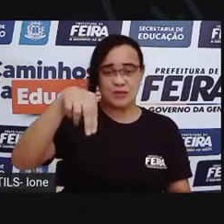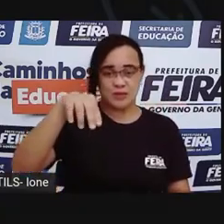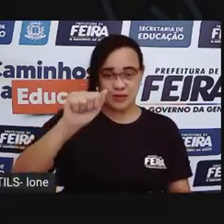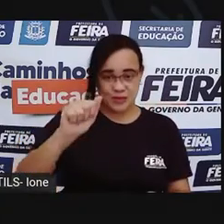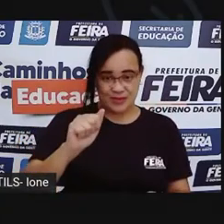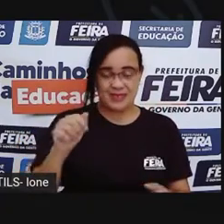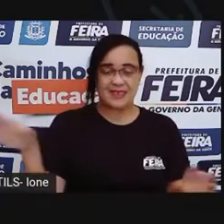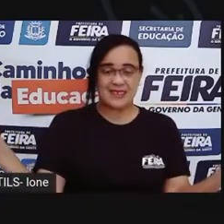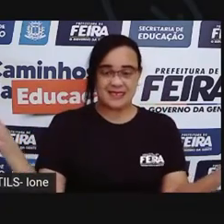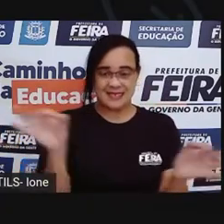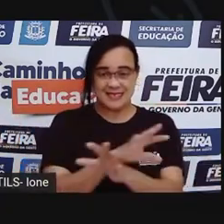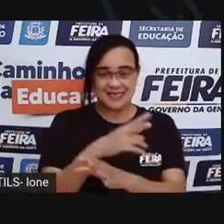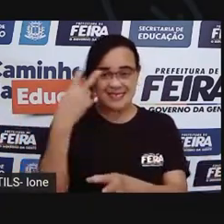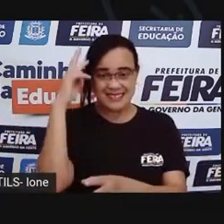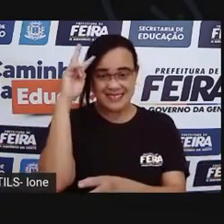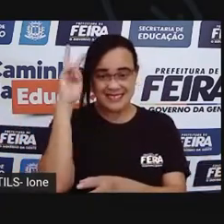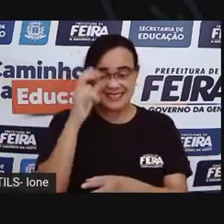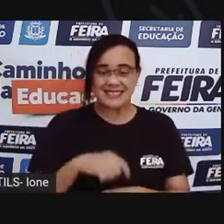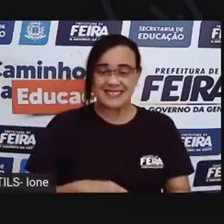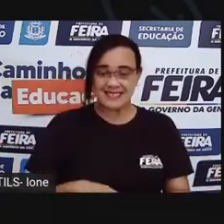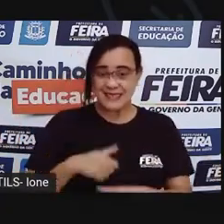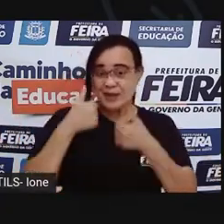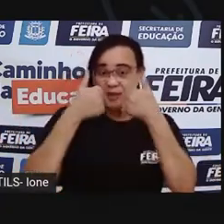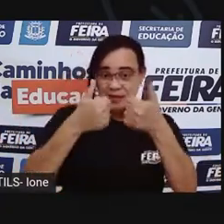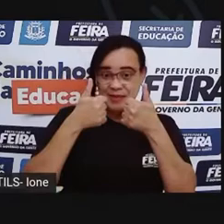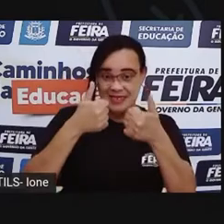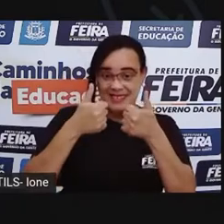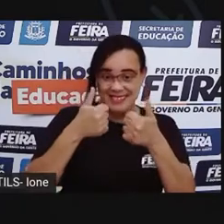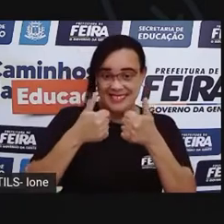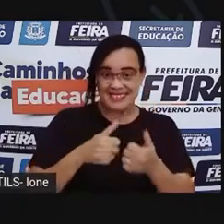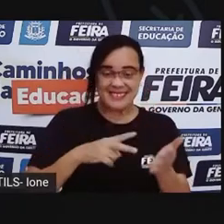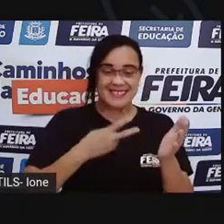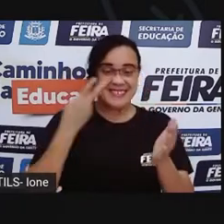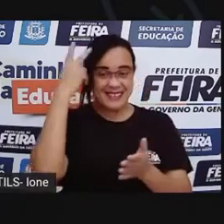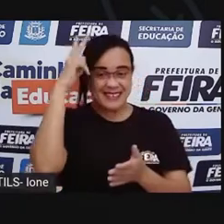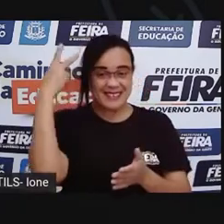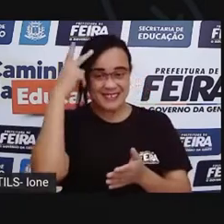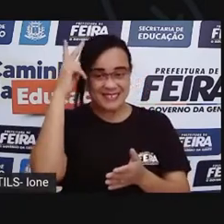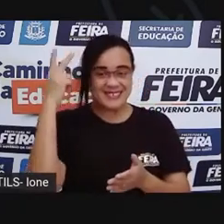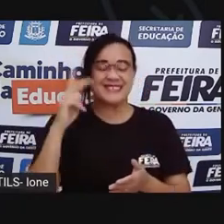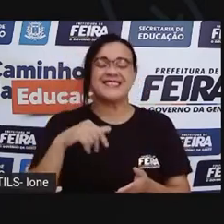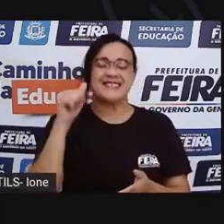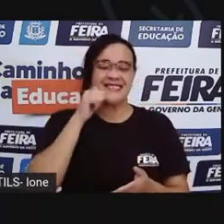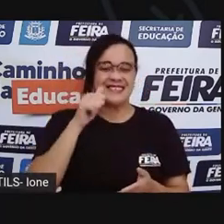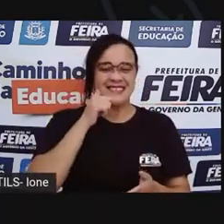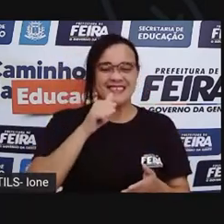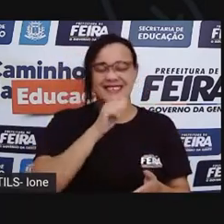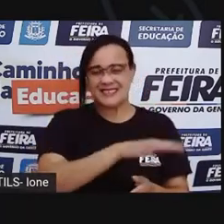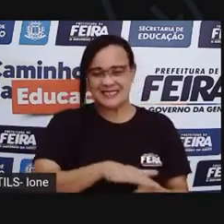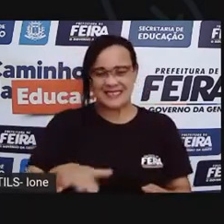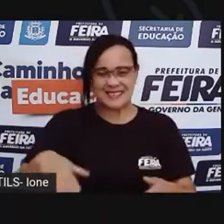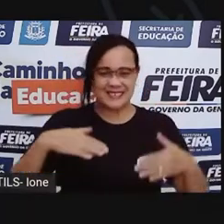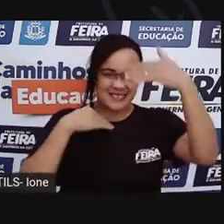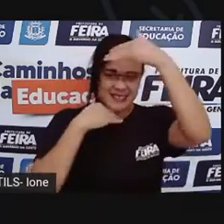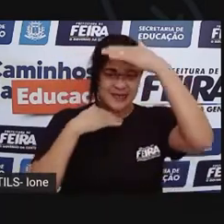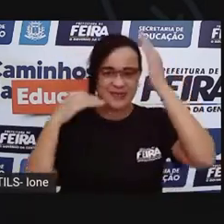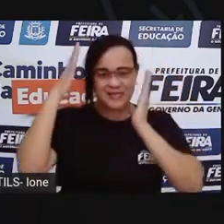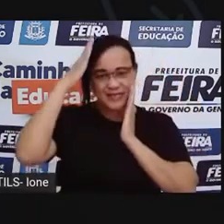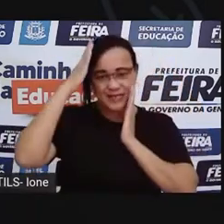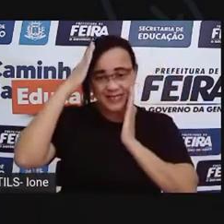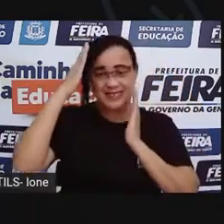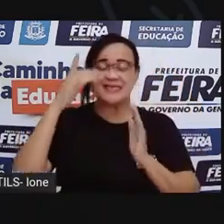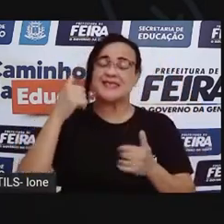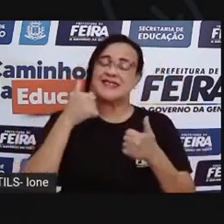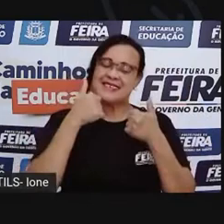a história. Curtiram a história da menina da cabeça quadrada? Bem legal, né? E é interessante a gente ver